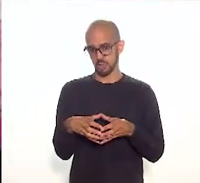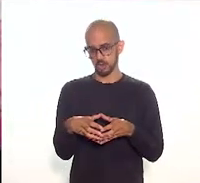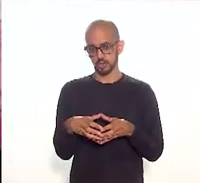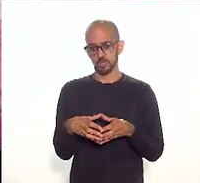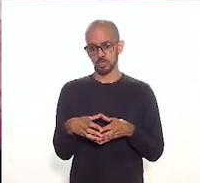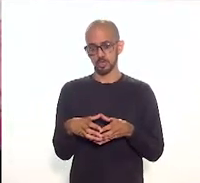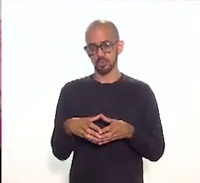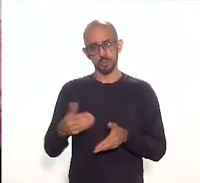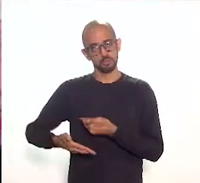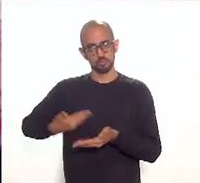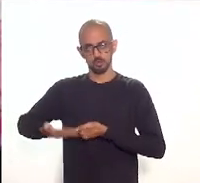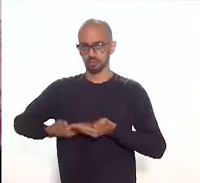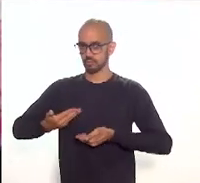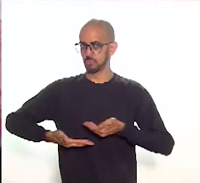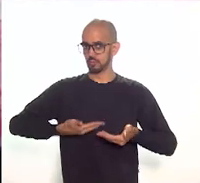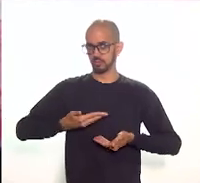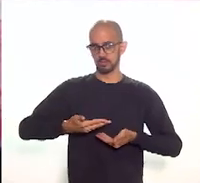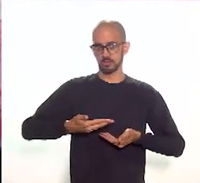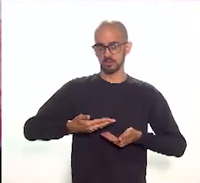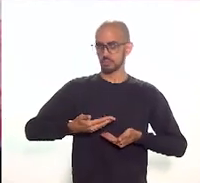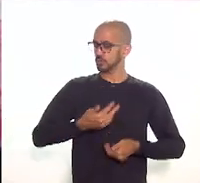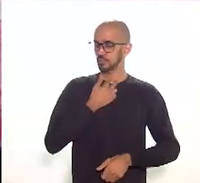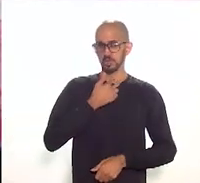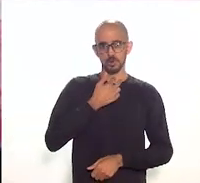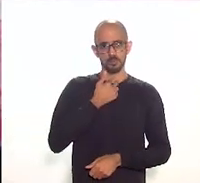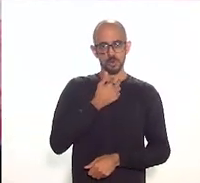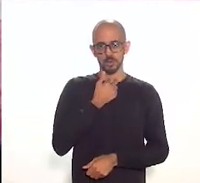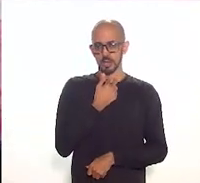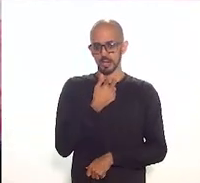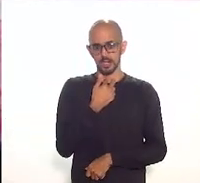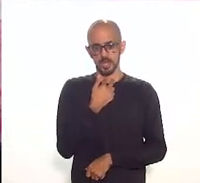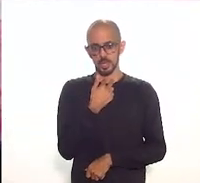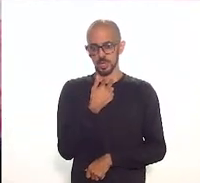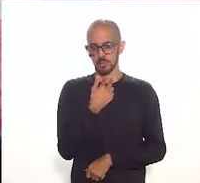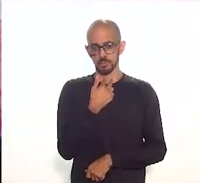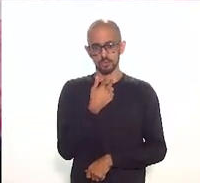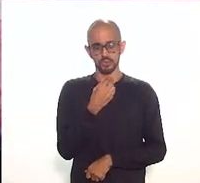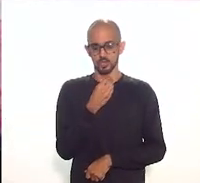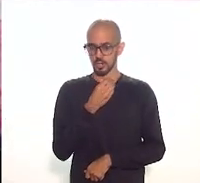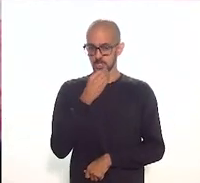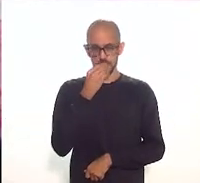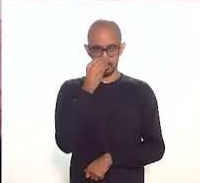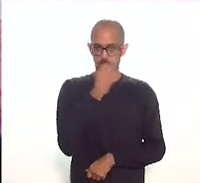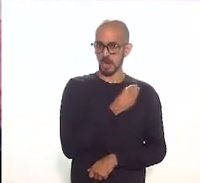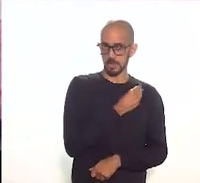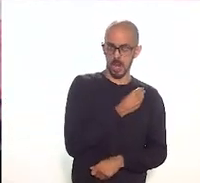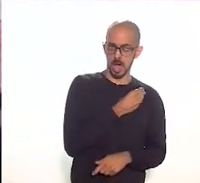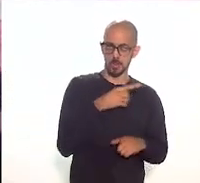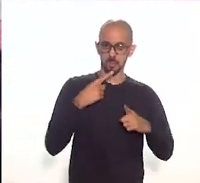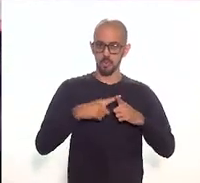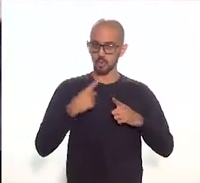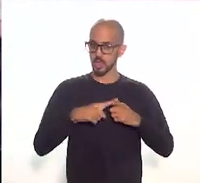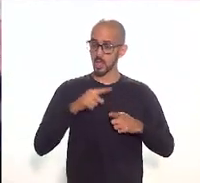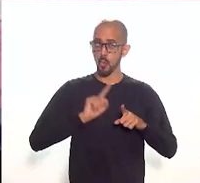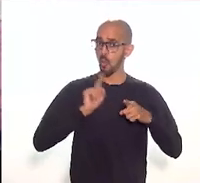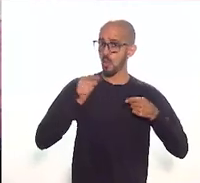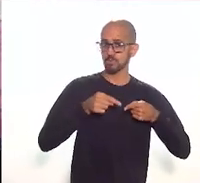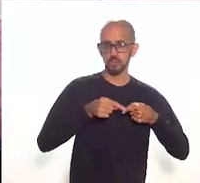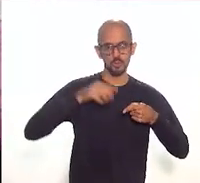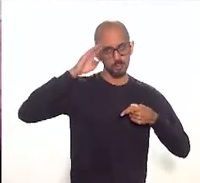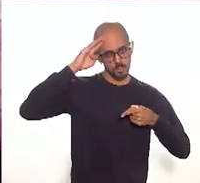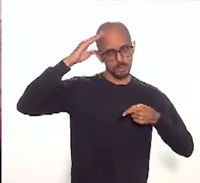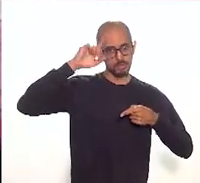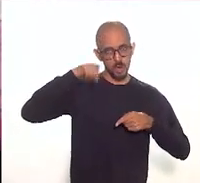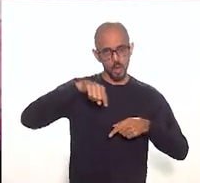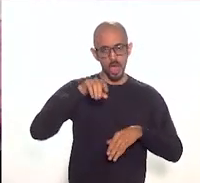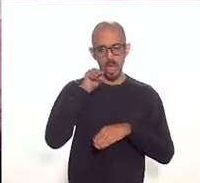colaborativas. É indispensável levar em conta que a zona do amortecimento tem como objetivo de preservar e proteger o